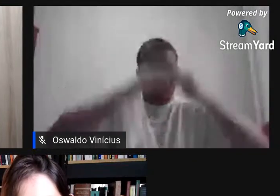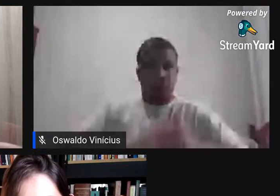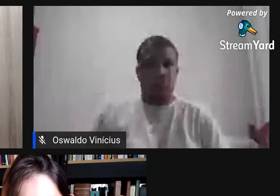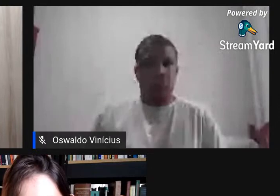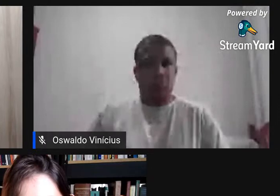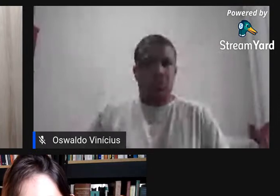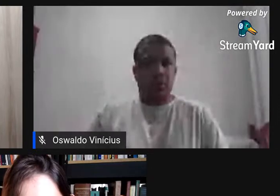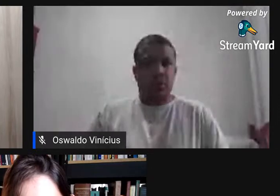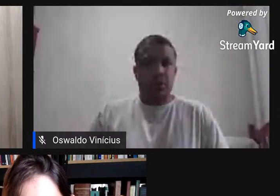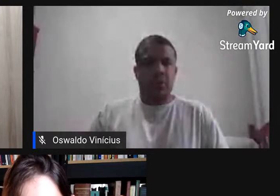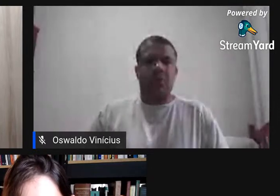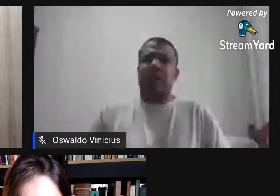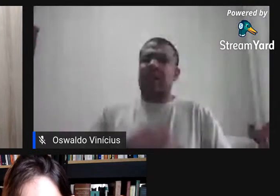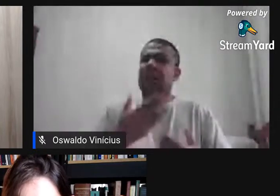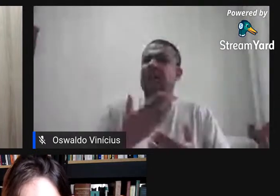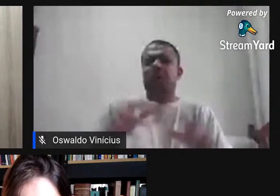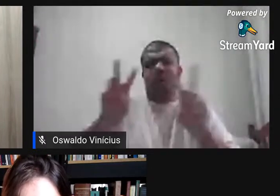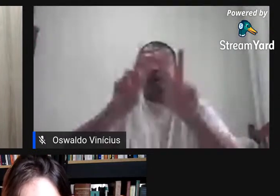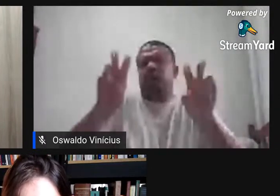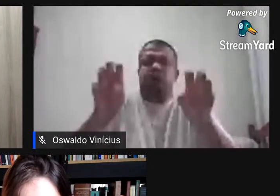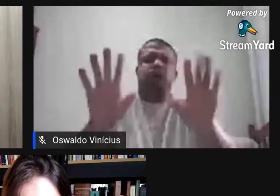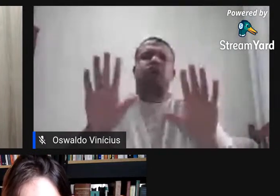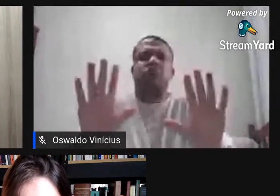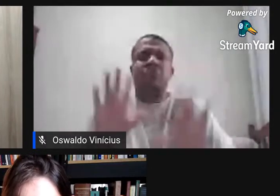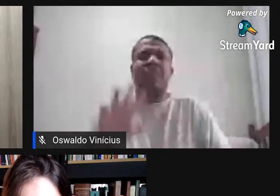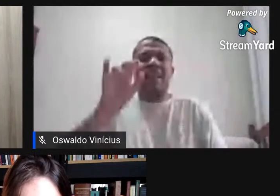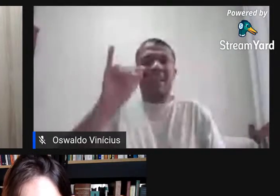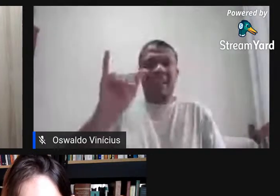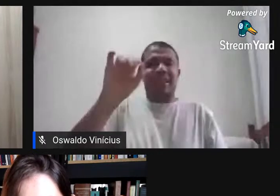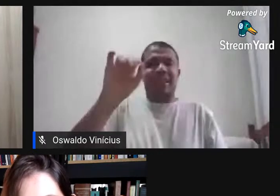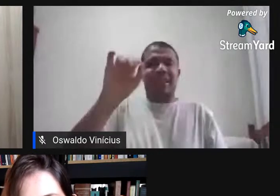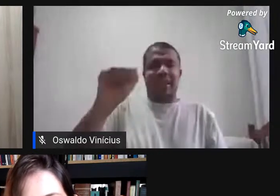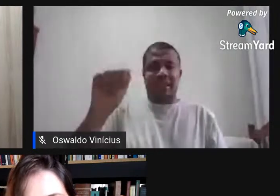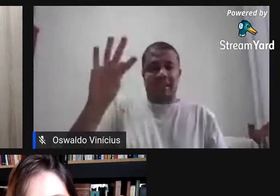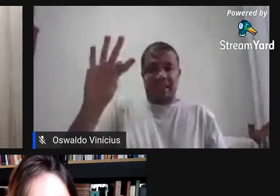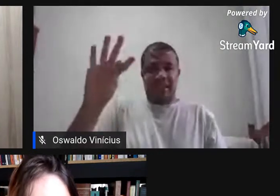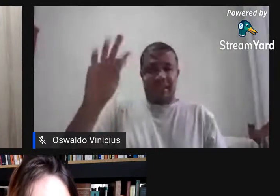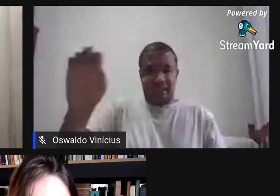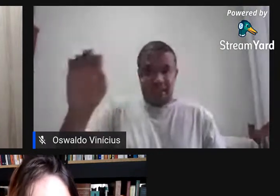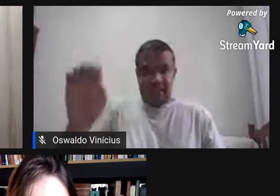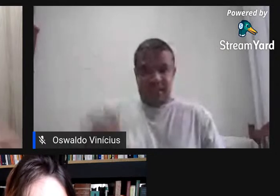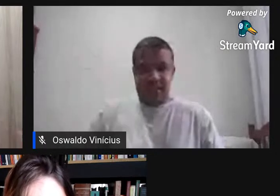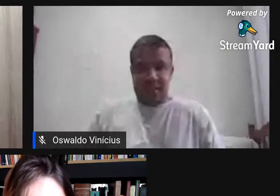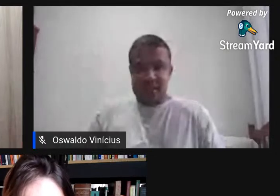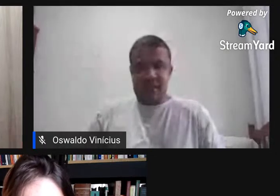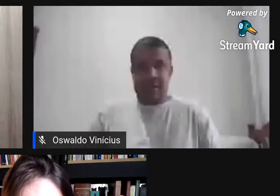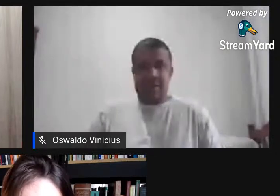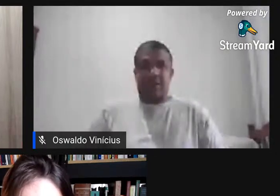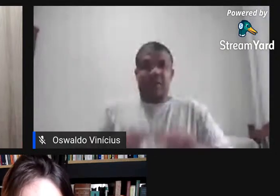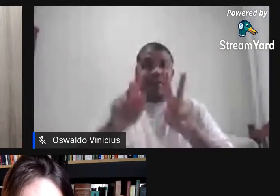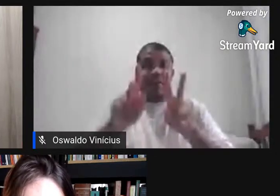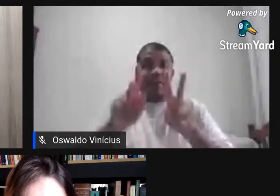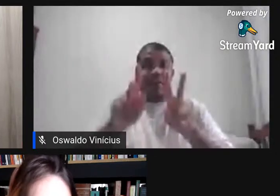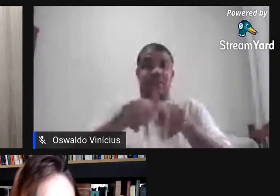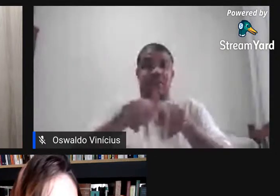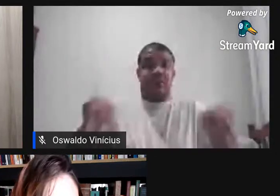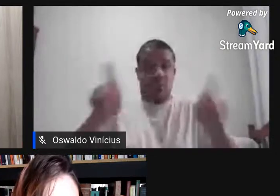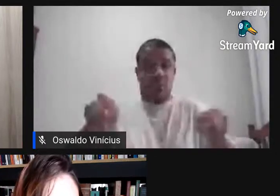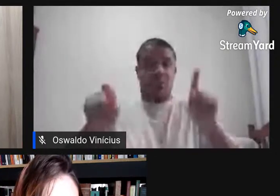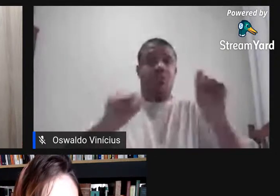Avançados, enfim, IEAT. Então, o professor Klaus Kluber já veio como,